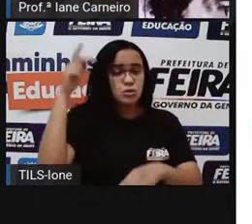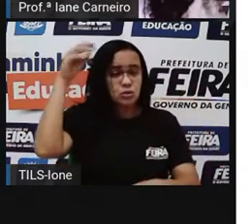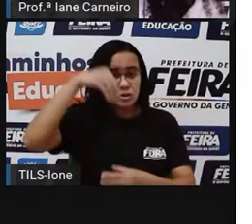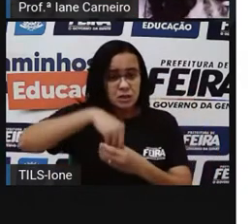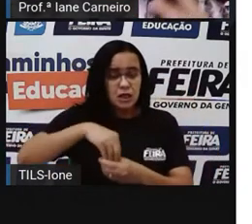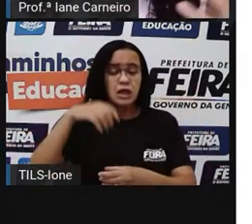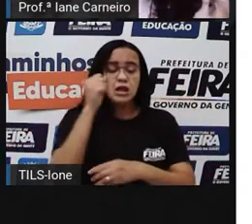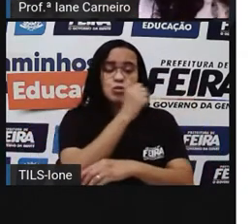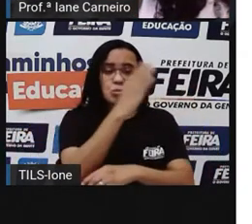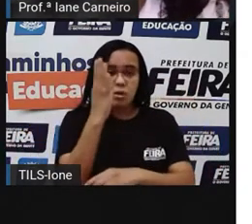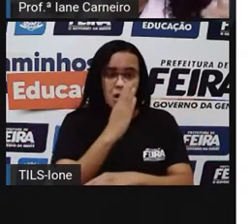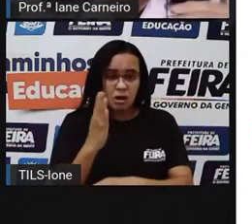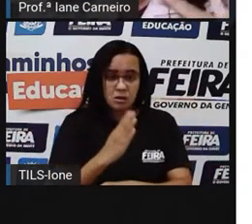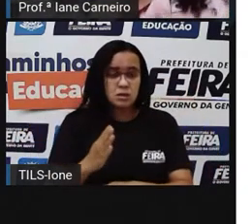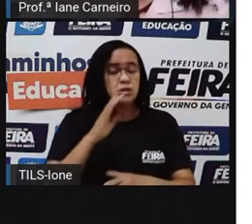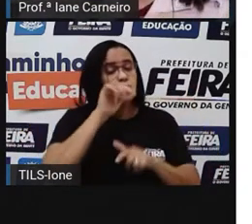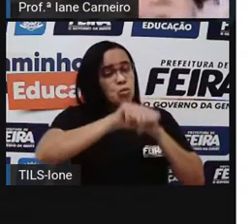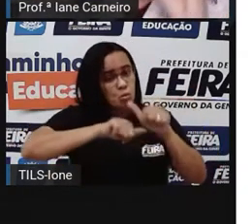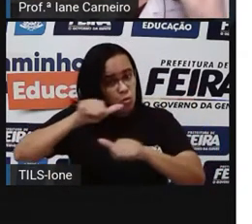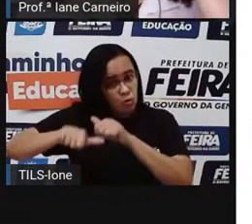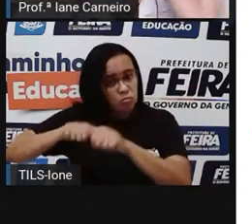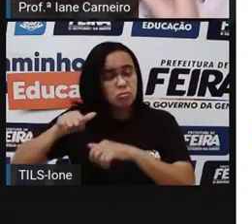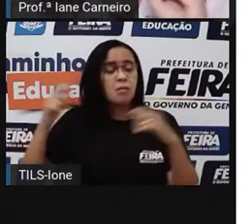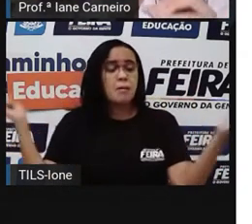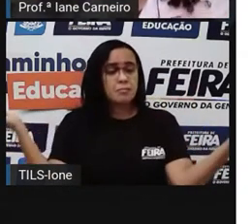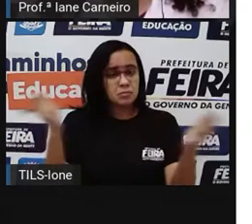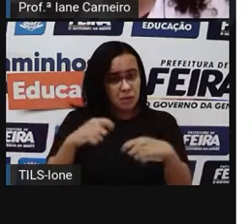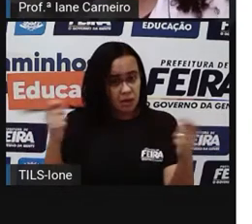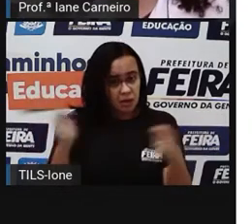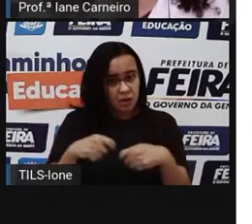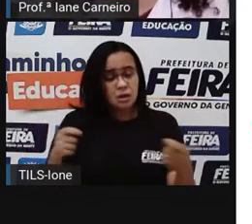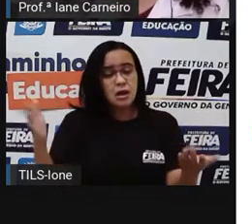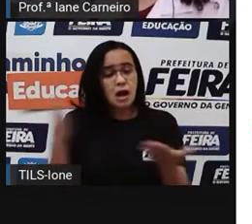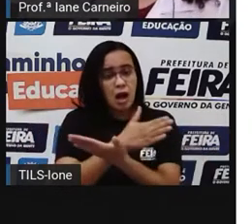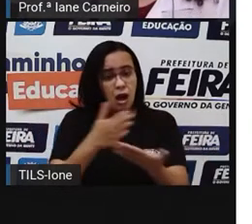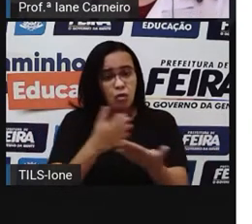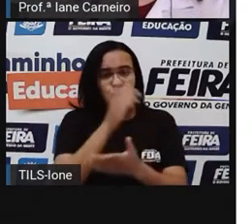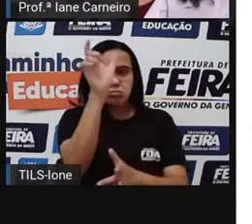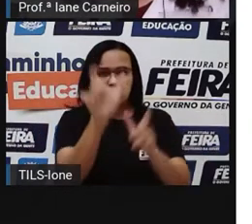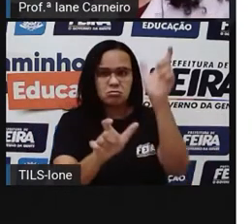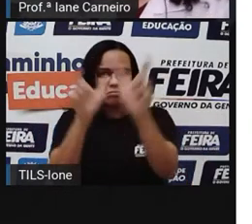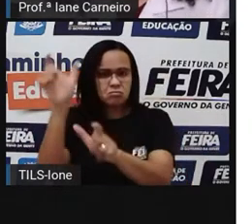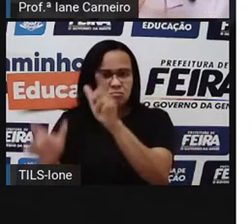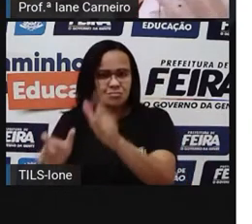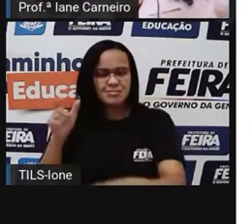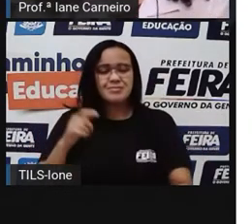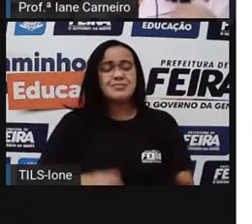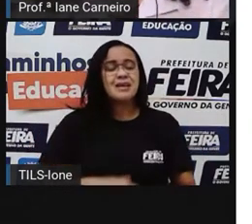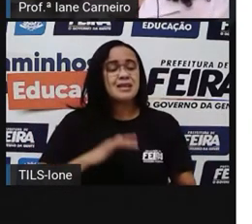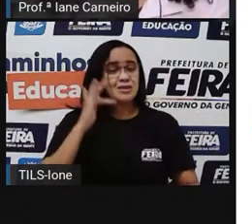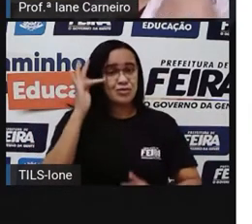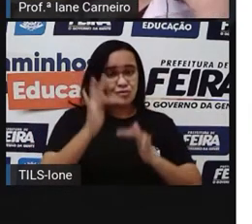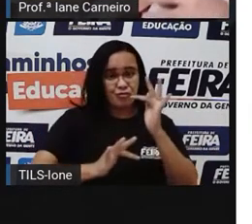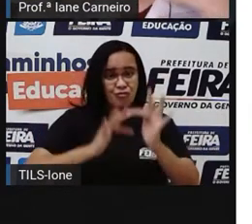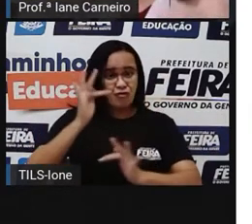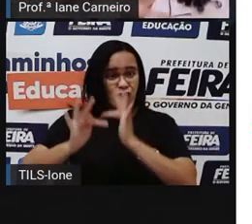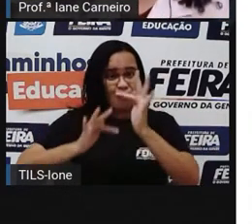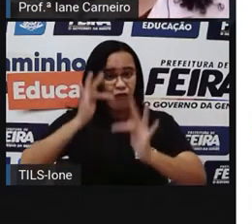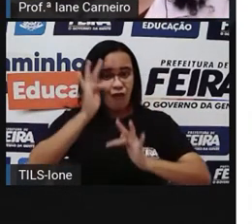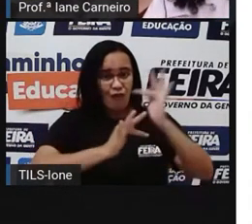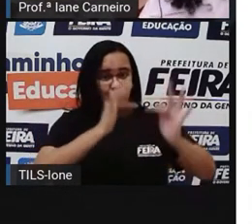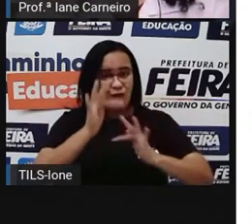aqui a Pró já colocou na imagem alguns personagens do folclore brasileiro. E agora, a Pró quer